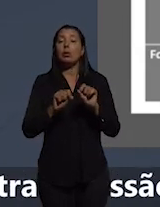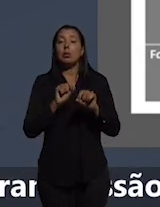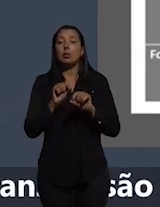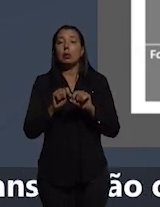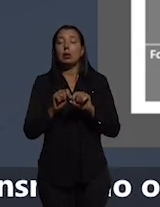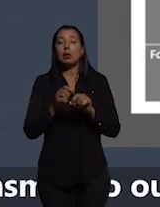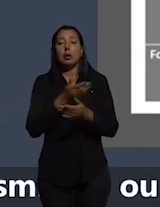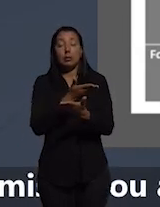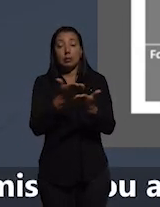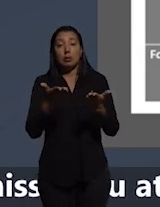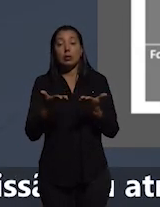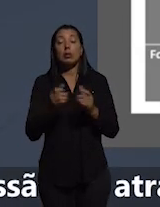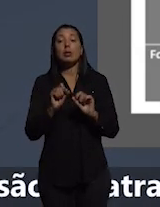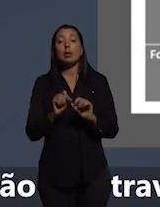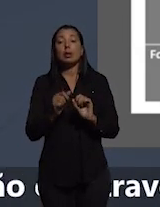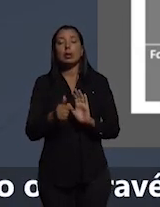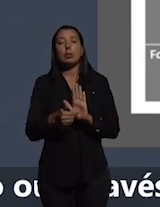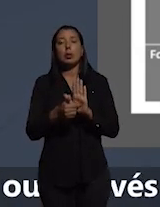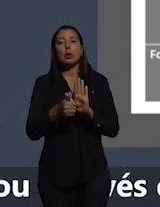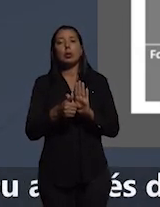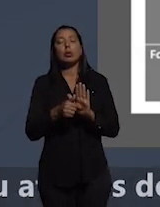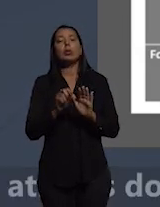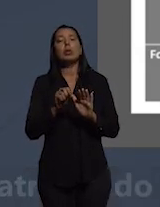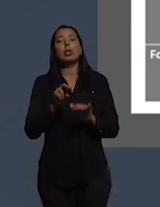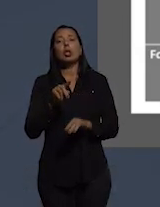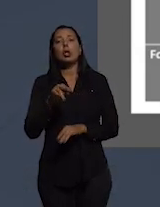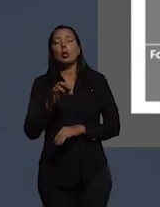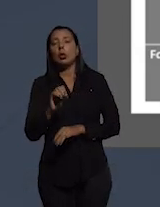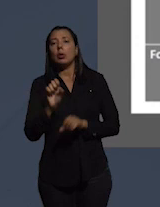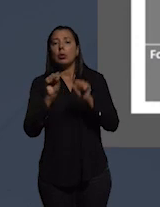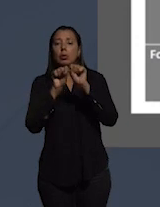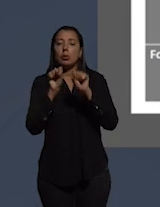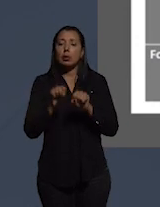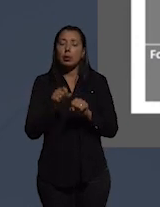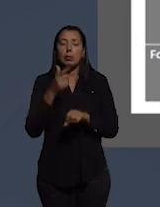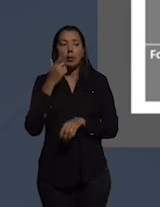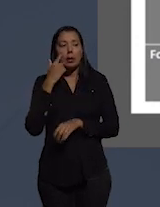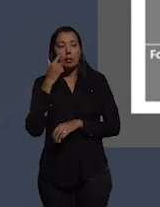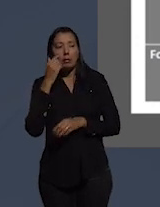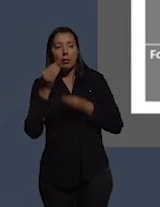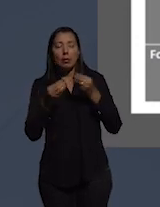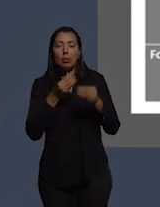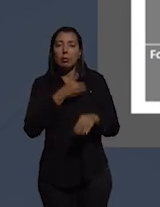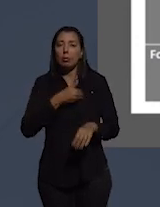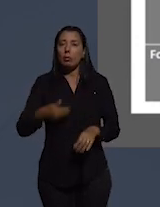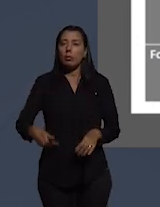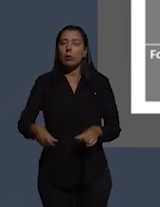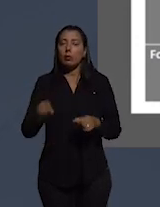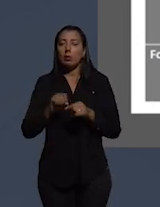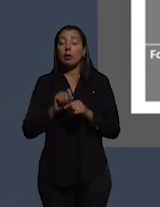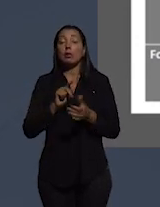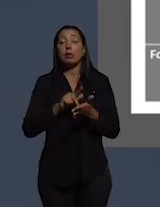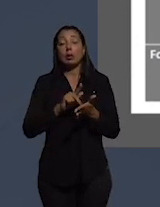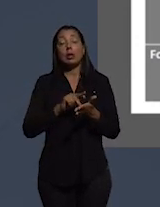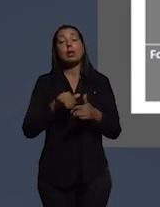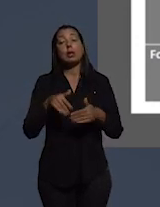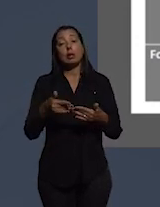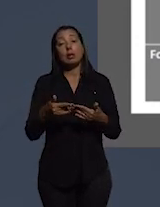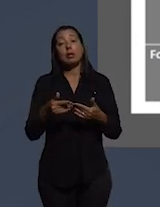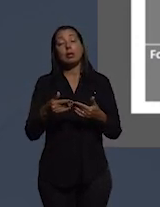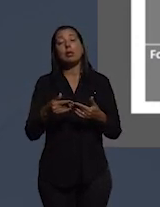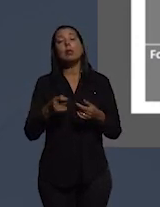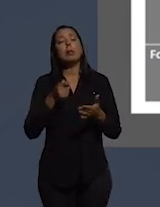a vocês que coloquem notas fiscais eletrônicas no sistema e ver como o governo funciona em tempo real quais são as